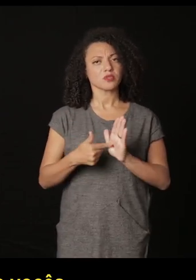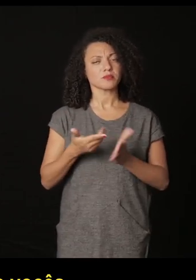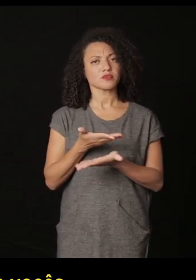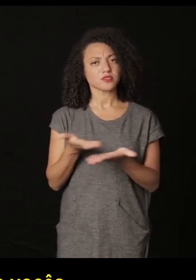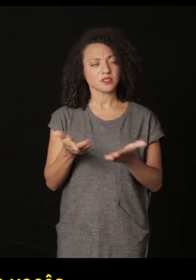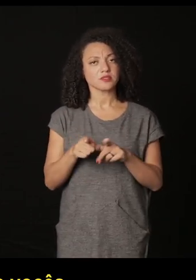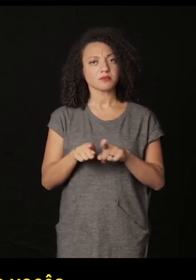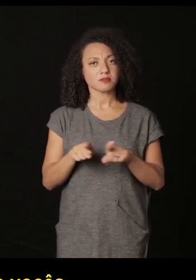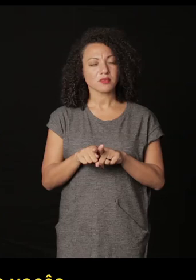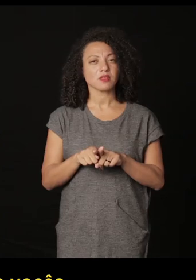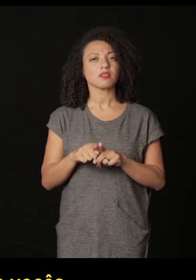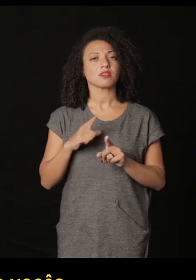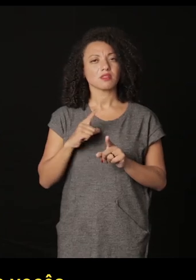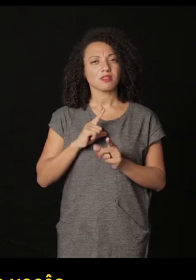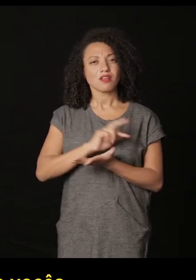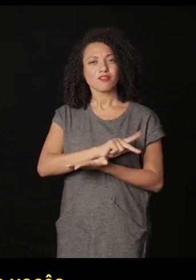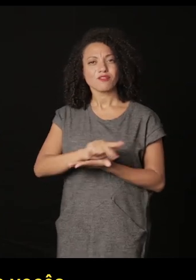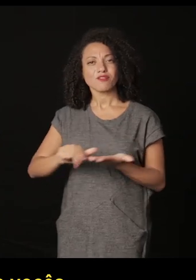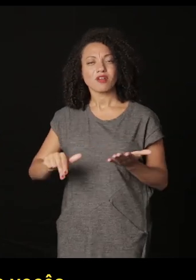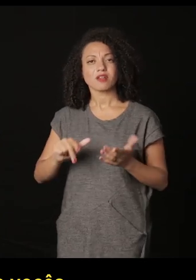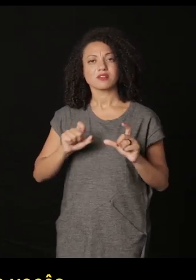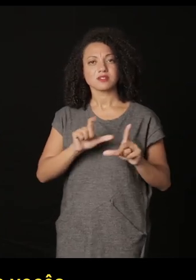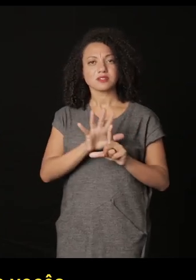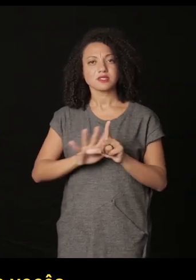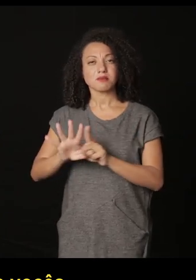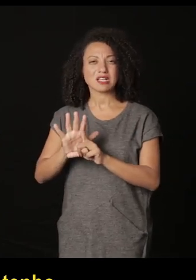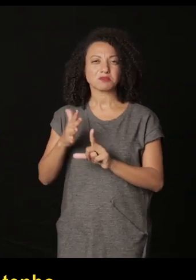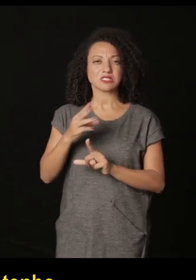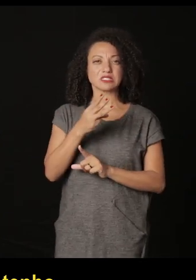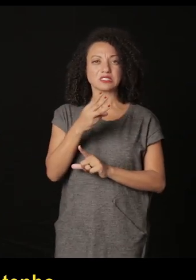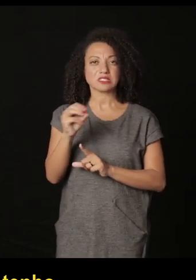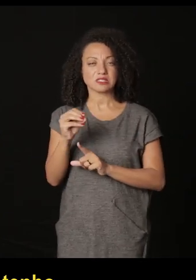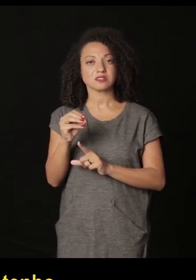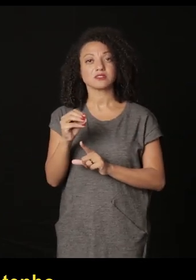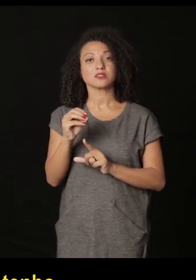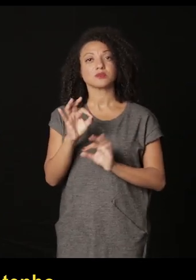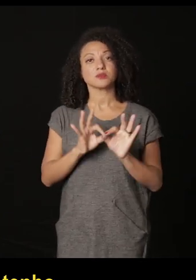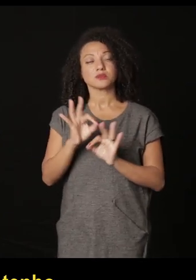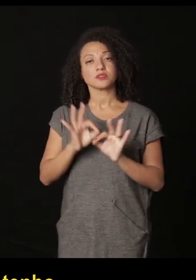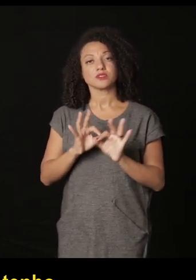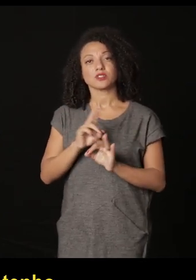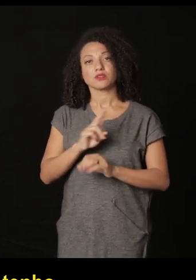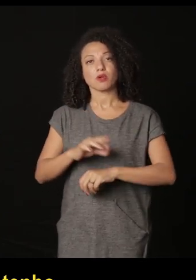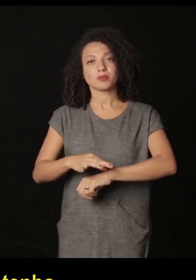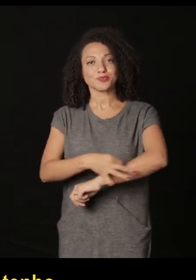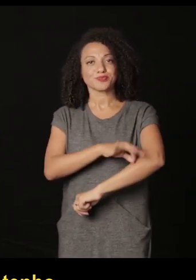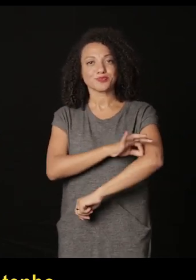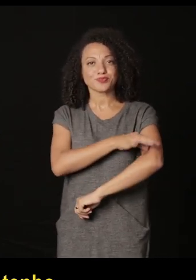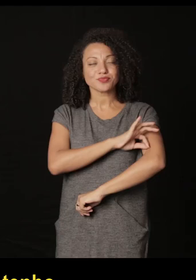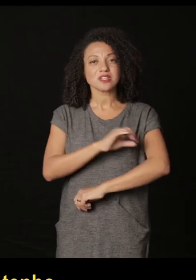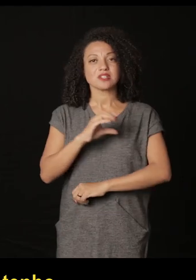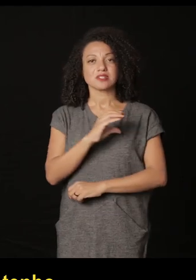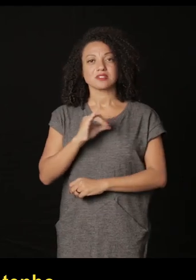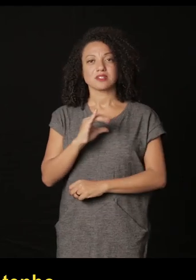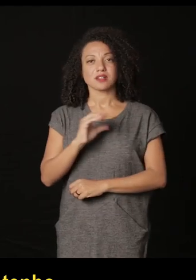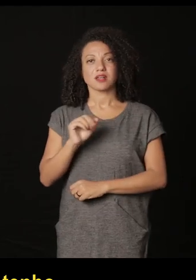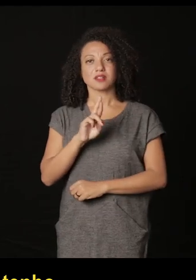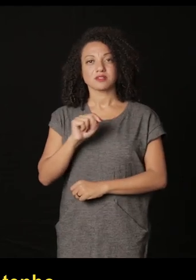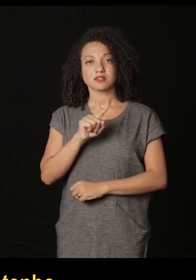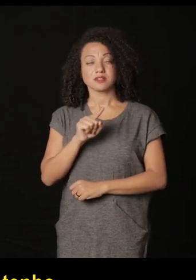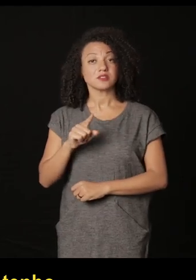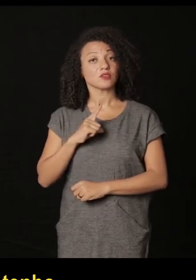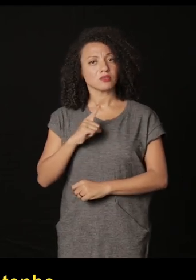inclusive uma seleção de 30 imagens do projeto cicatriz do qual eu tenho alguns